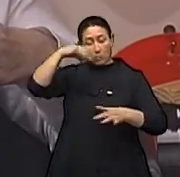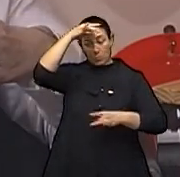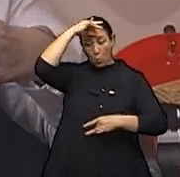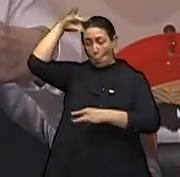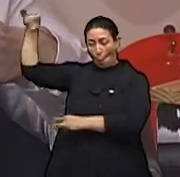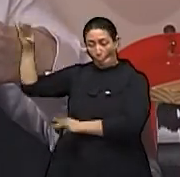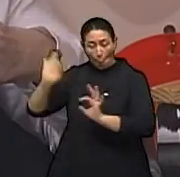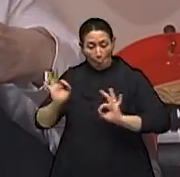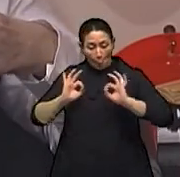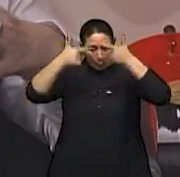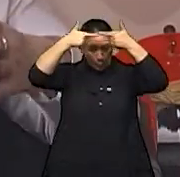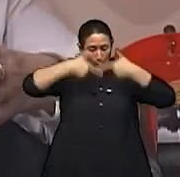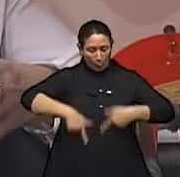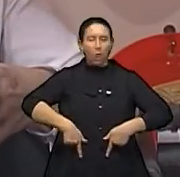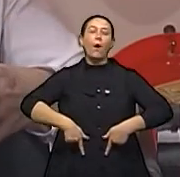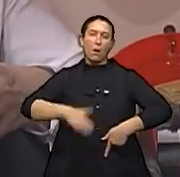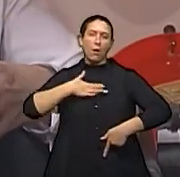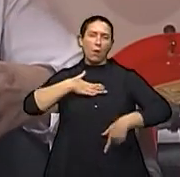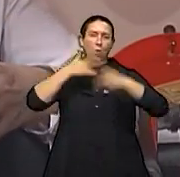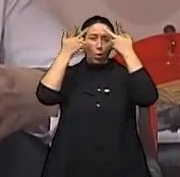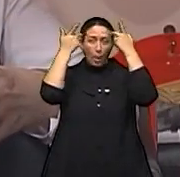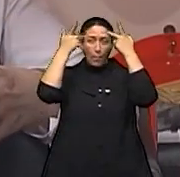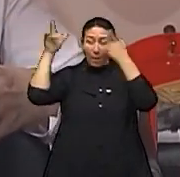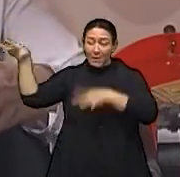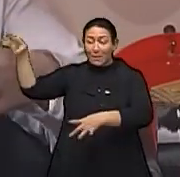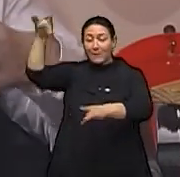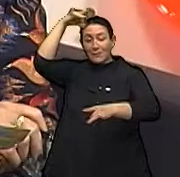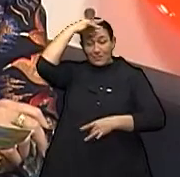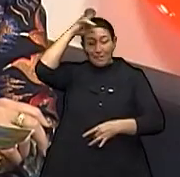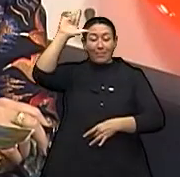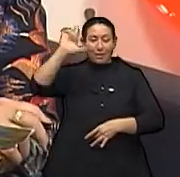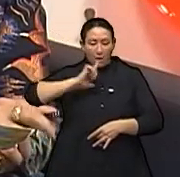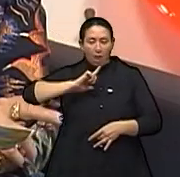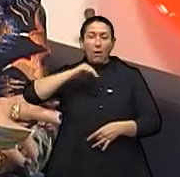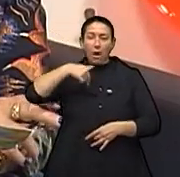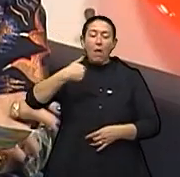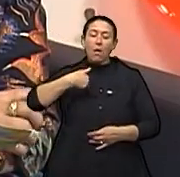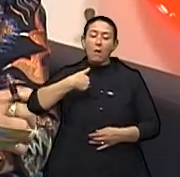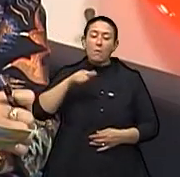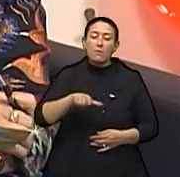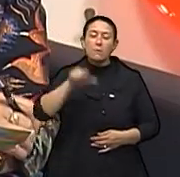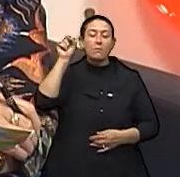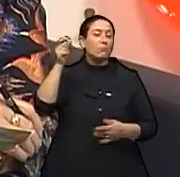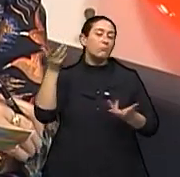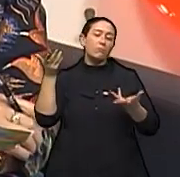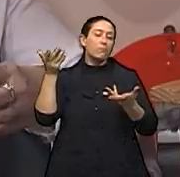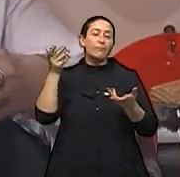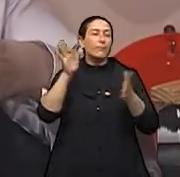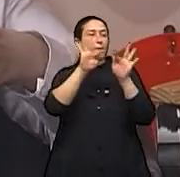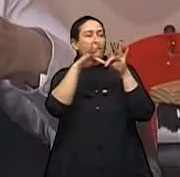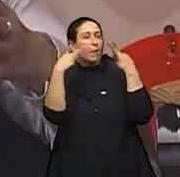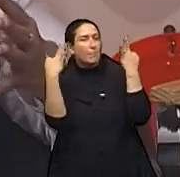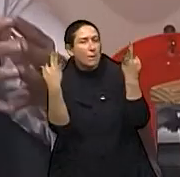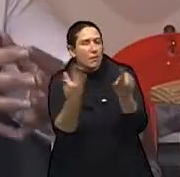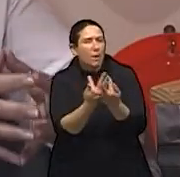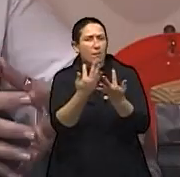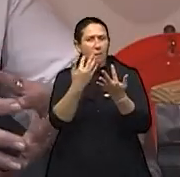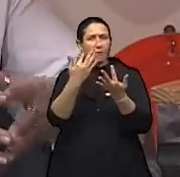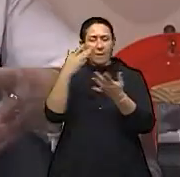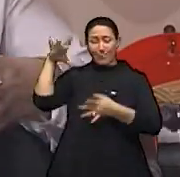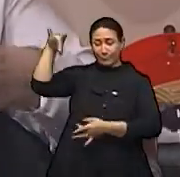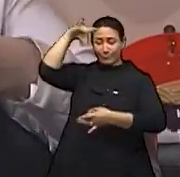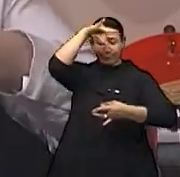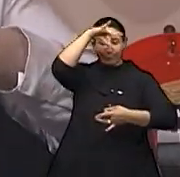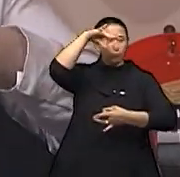fazemos, nós temos essa possibilidade de encarnação, onde nós escolhemos, inclusive, familiares, meio familiar.